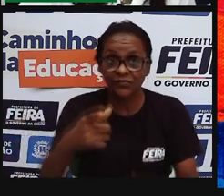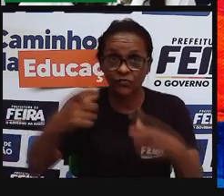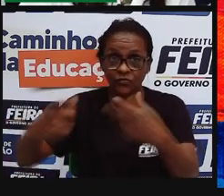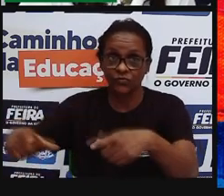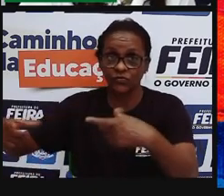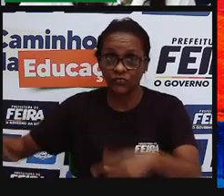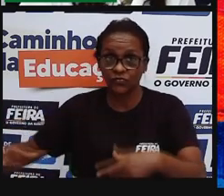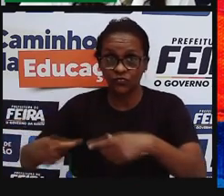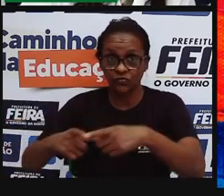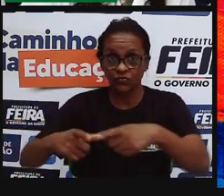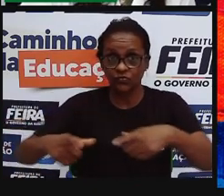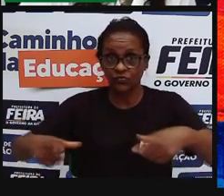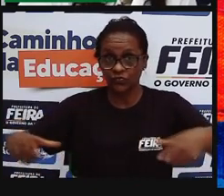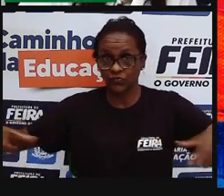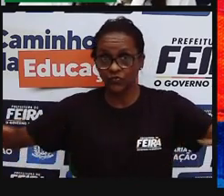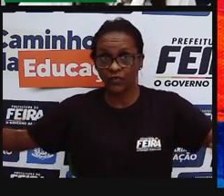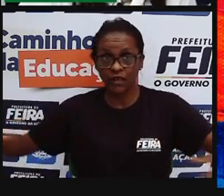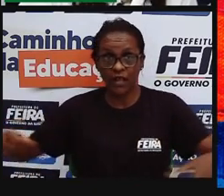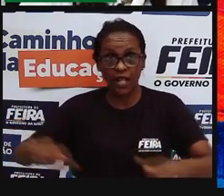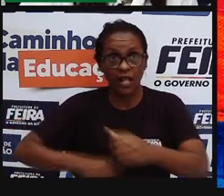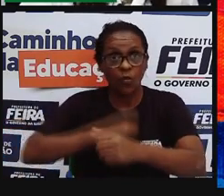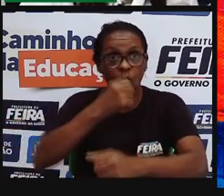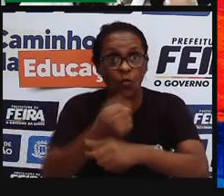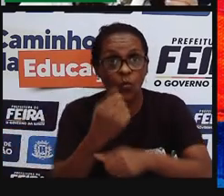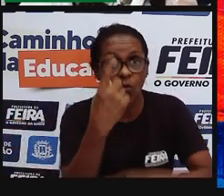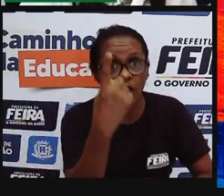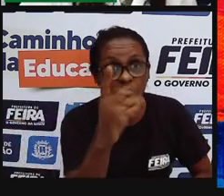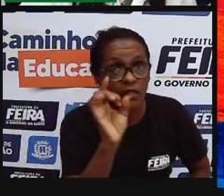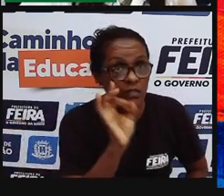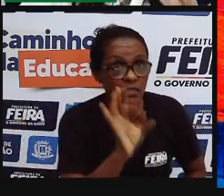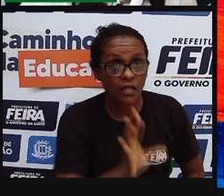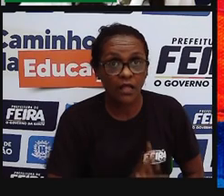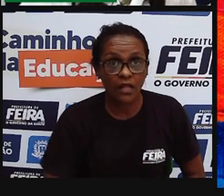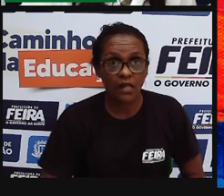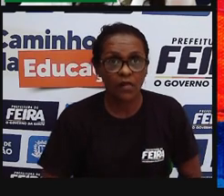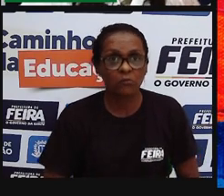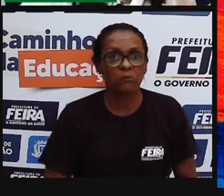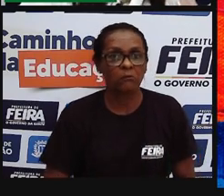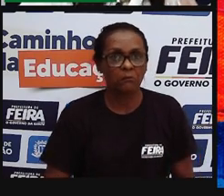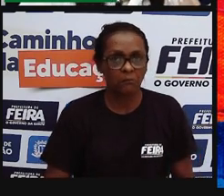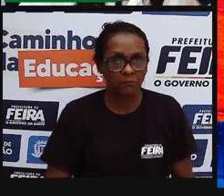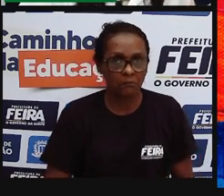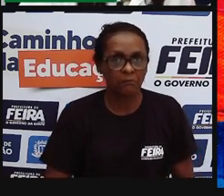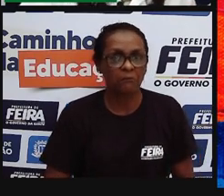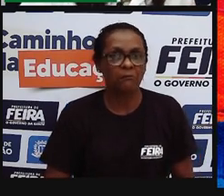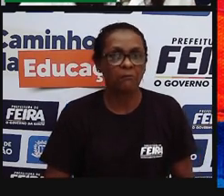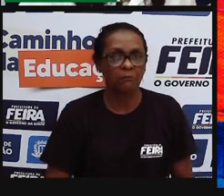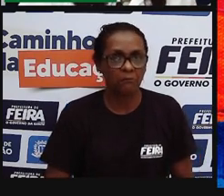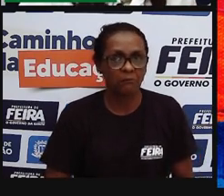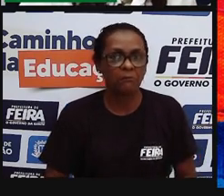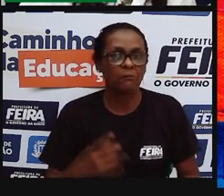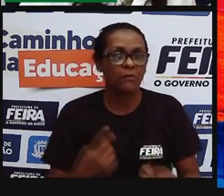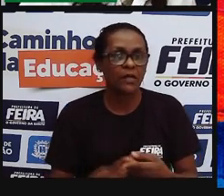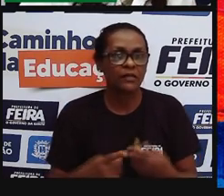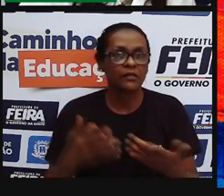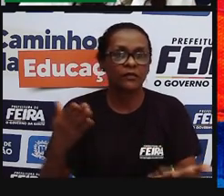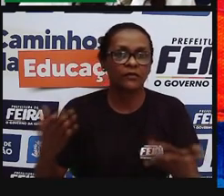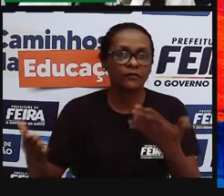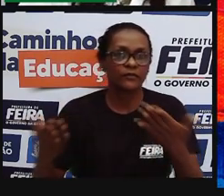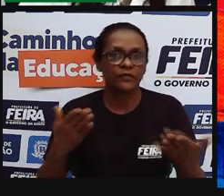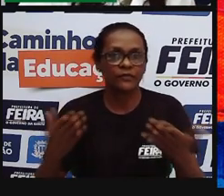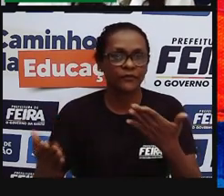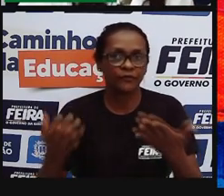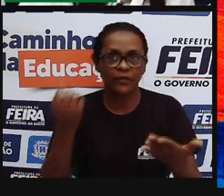vegetação nativa em humano. Isso significa, se a gente faz uma comparação, né, é oito